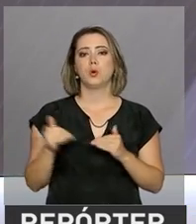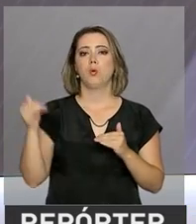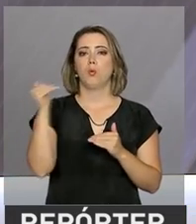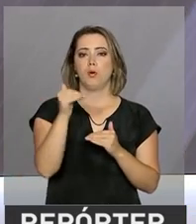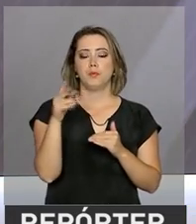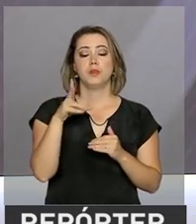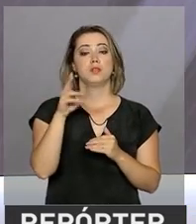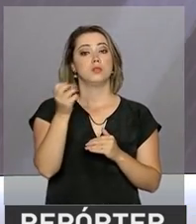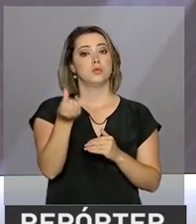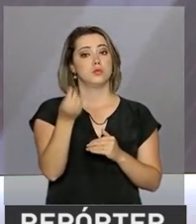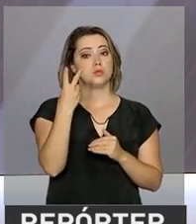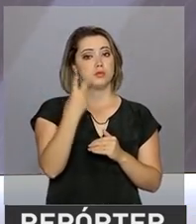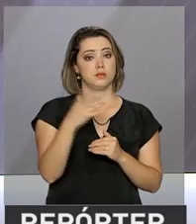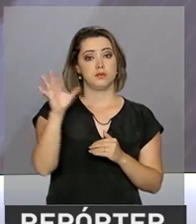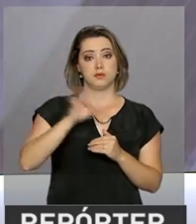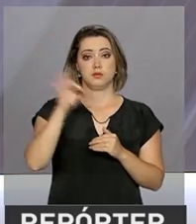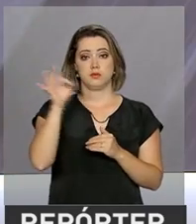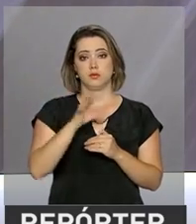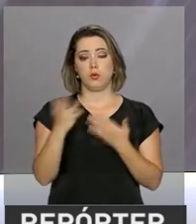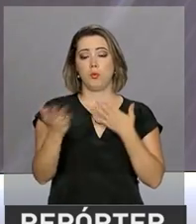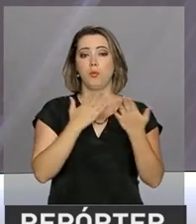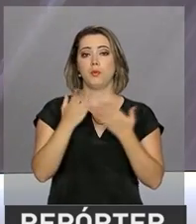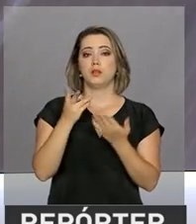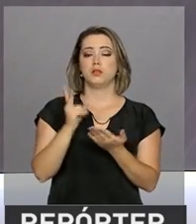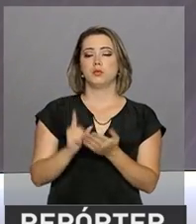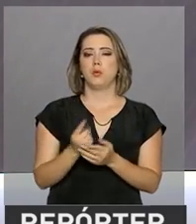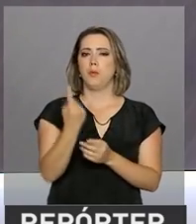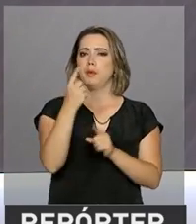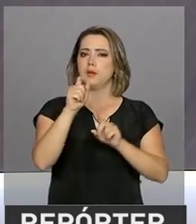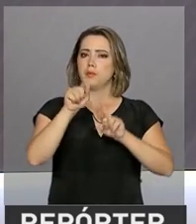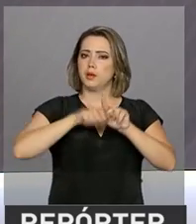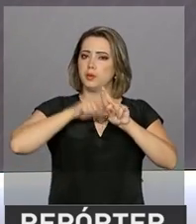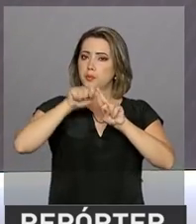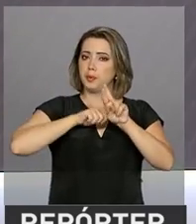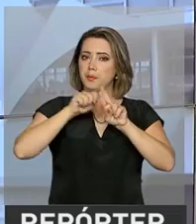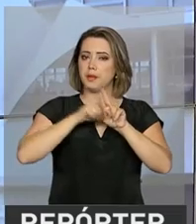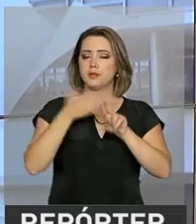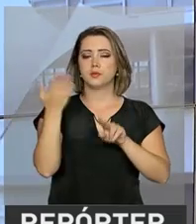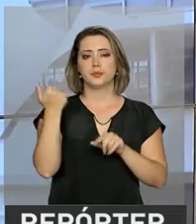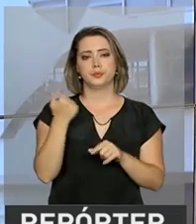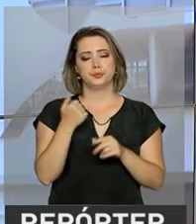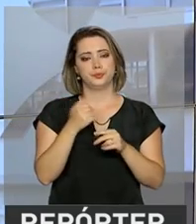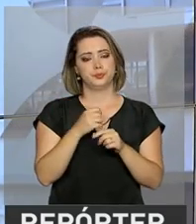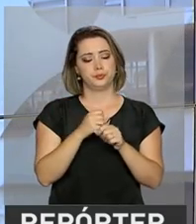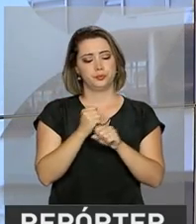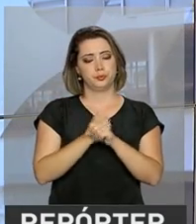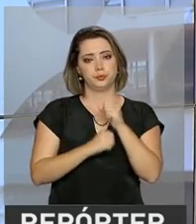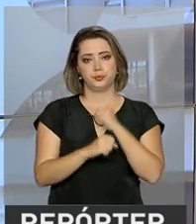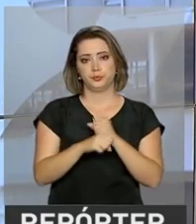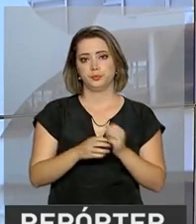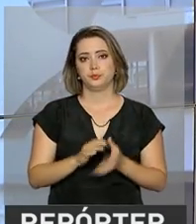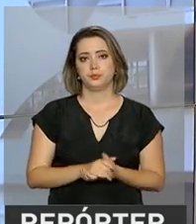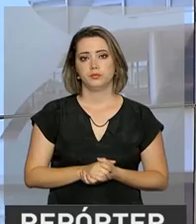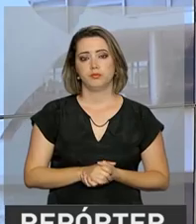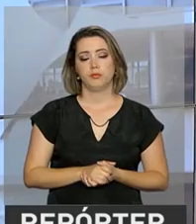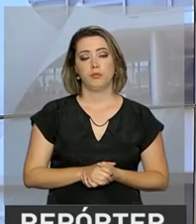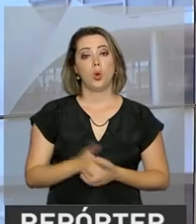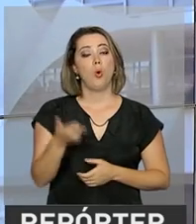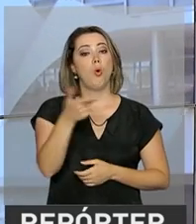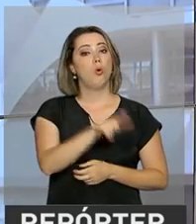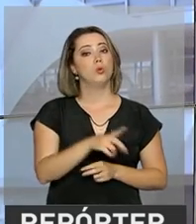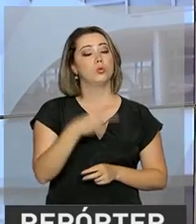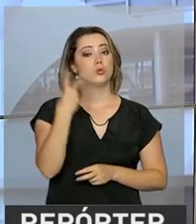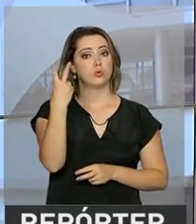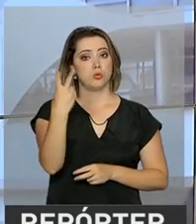real de 62% em relação ao primeiro bimestre do ano passado. Mais dois frigoríficos foram